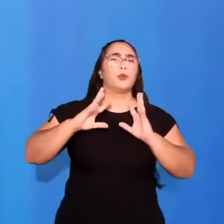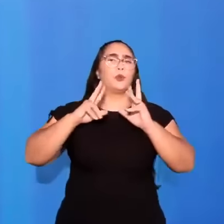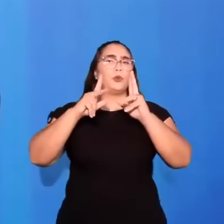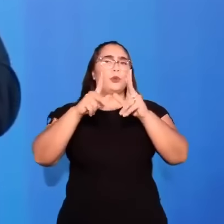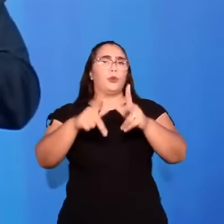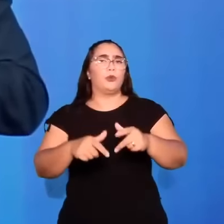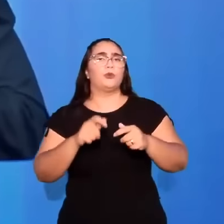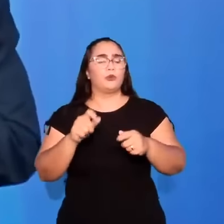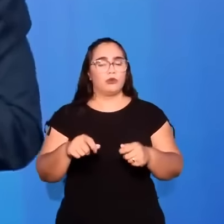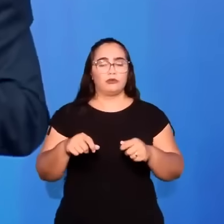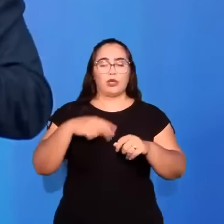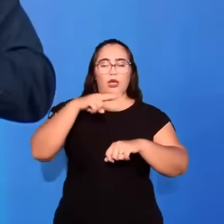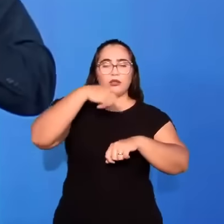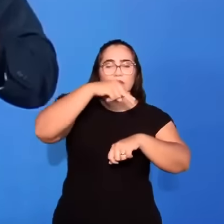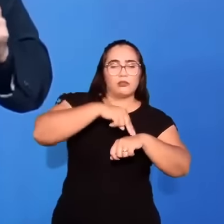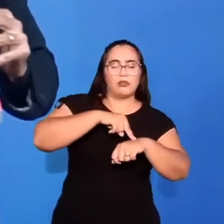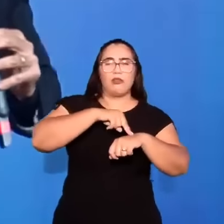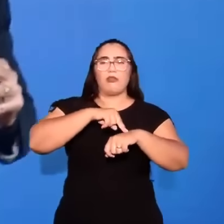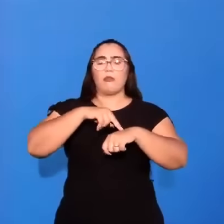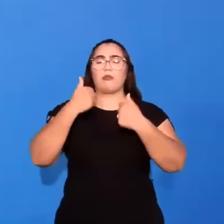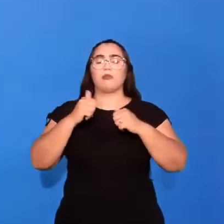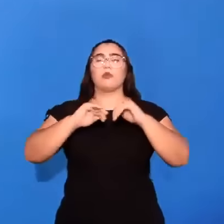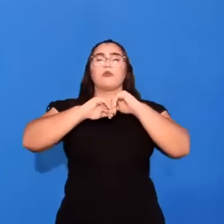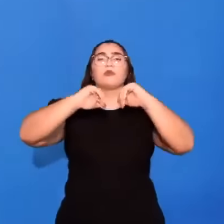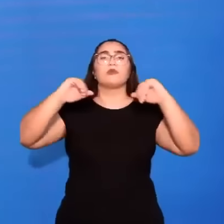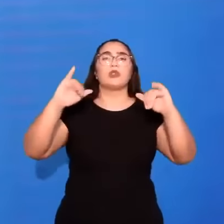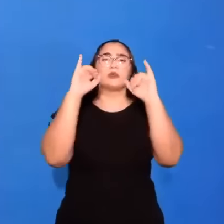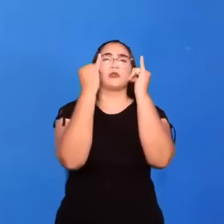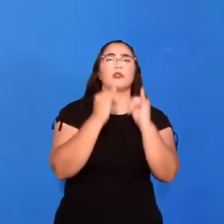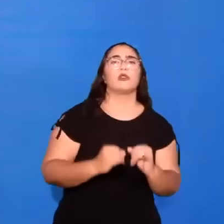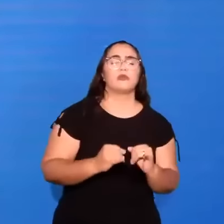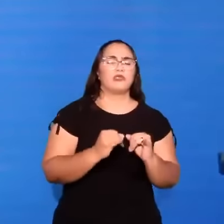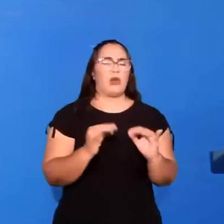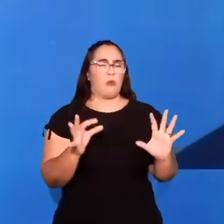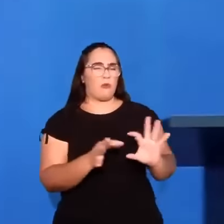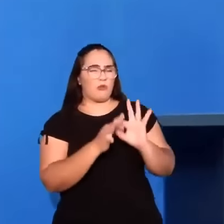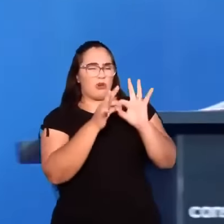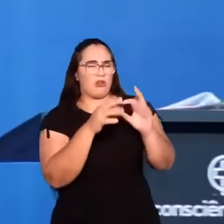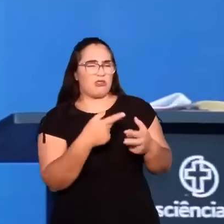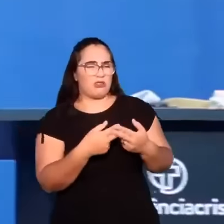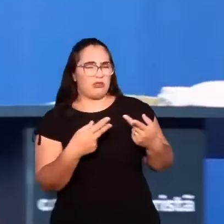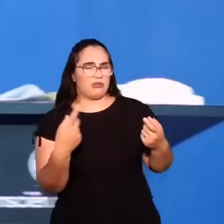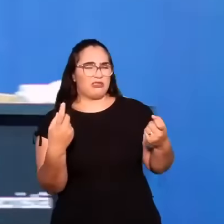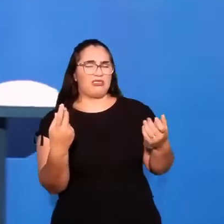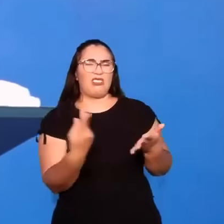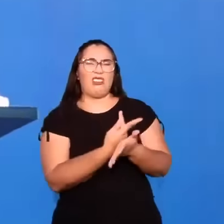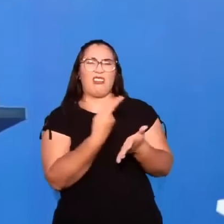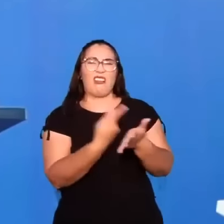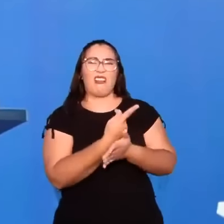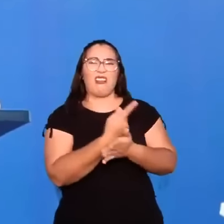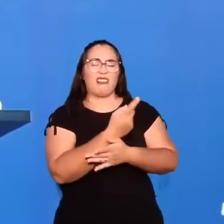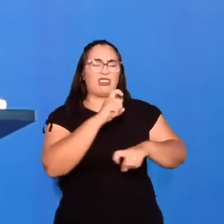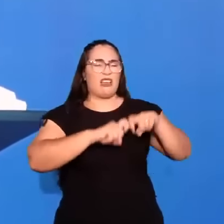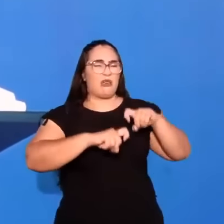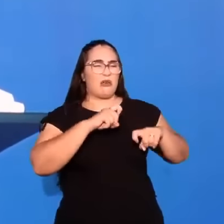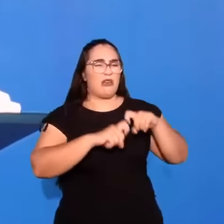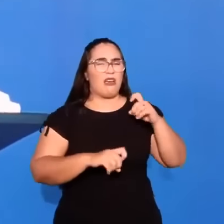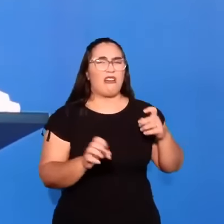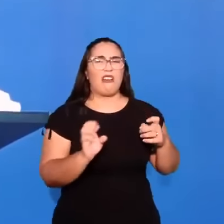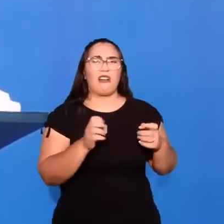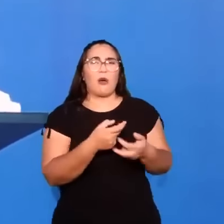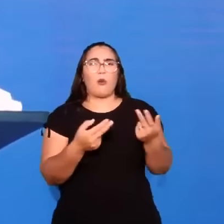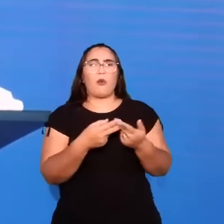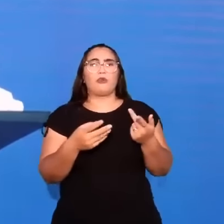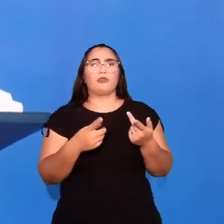apartar das nações. Dos ídolos. Das comunhões incestuosas. Das relações mistas. A vontade de Deus